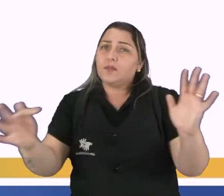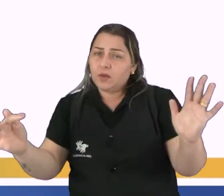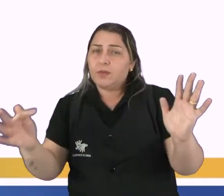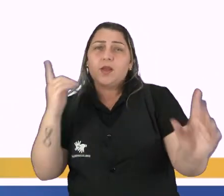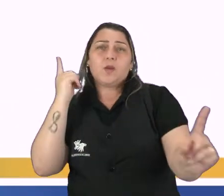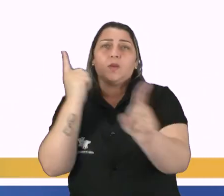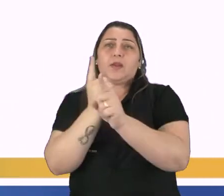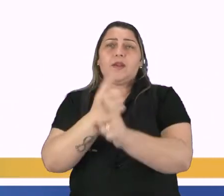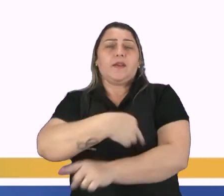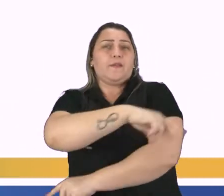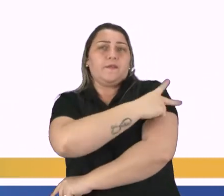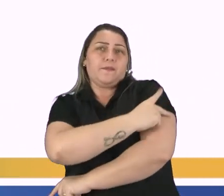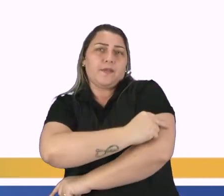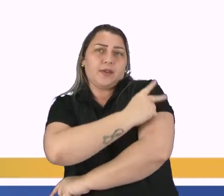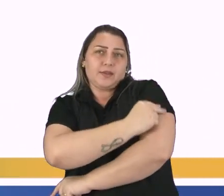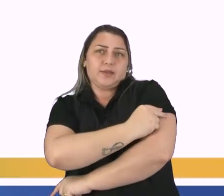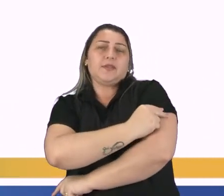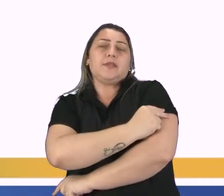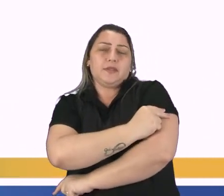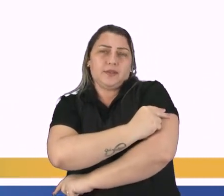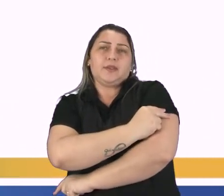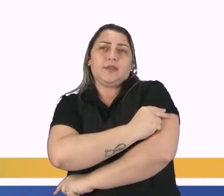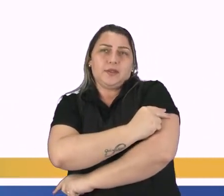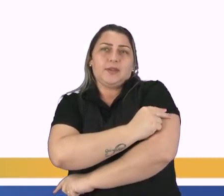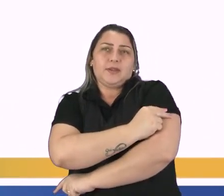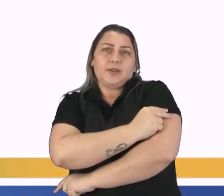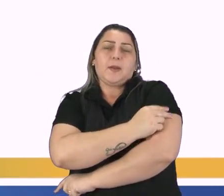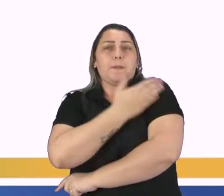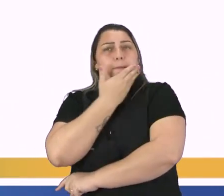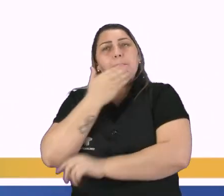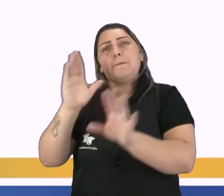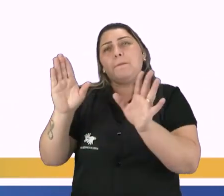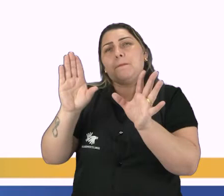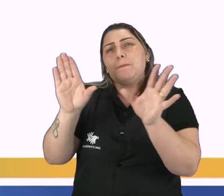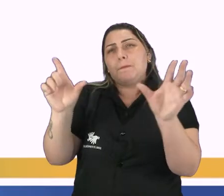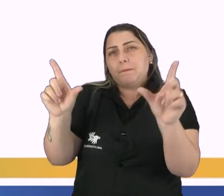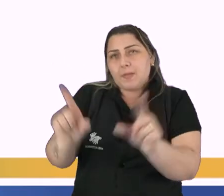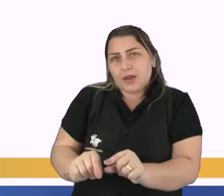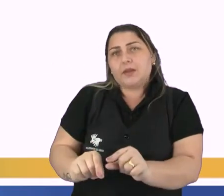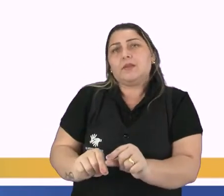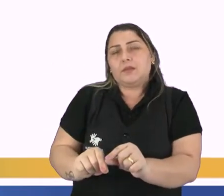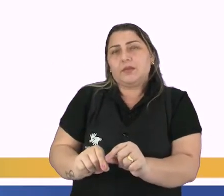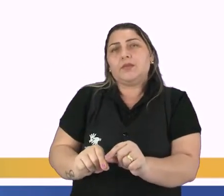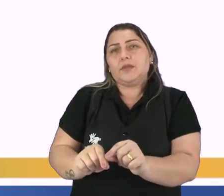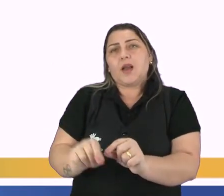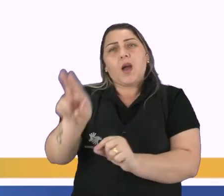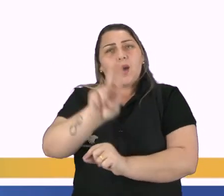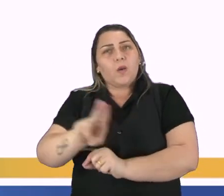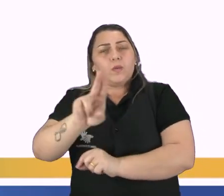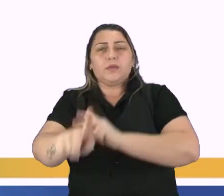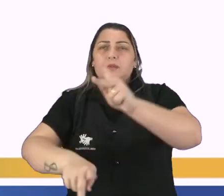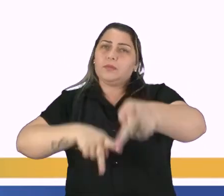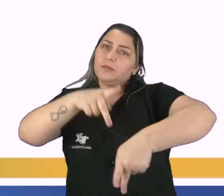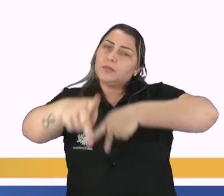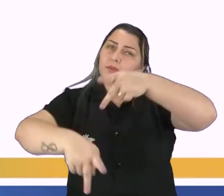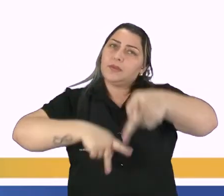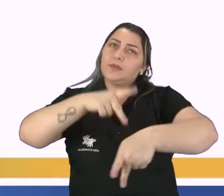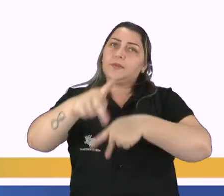encontrar uma vacina, que a sua eficácia, e os seus danos sejam menores, em relação ao uso na população.